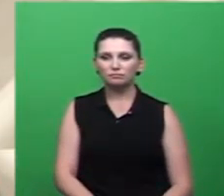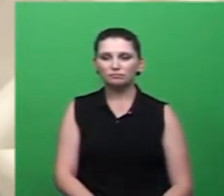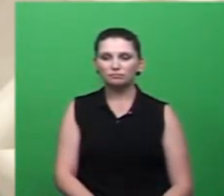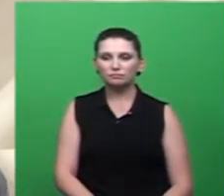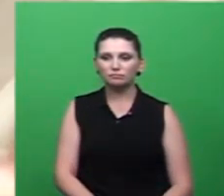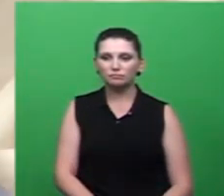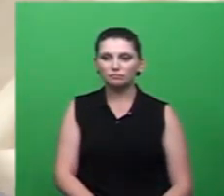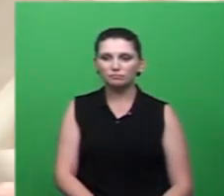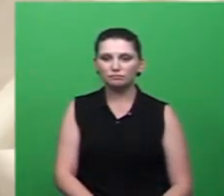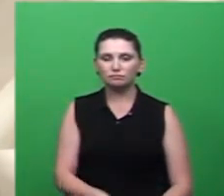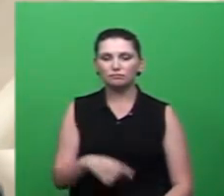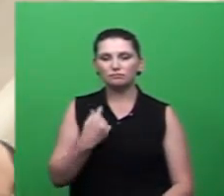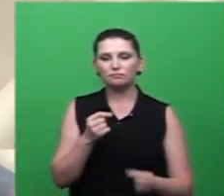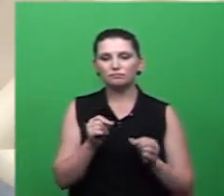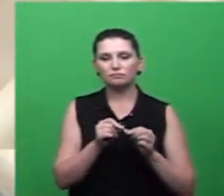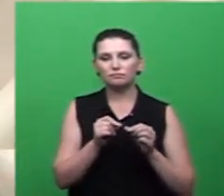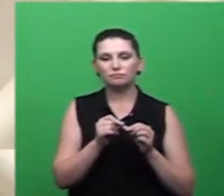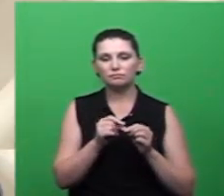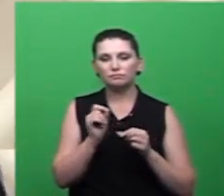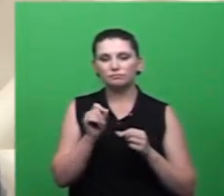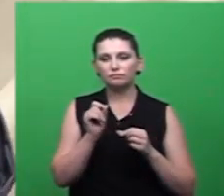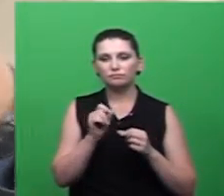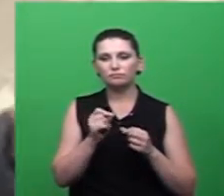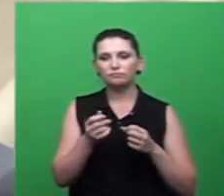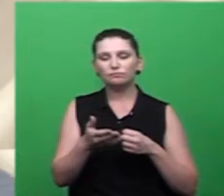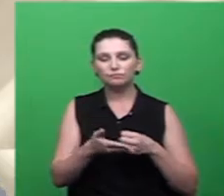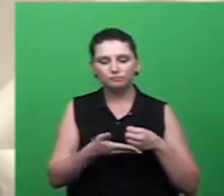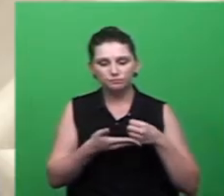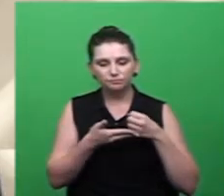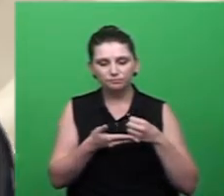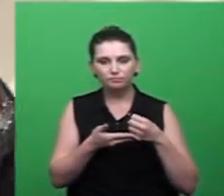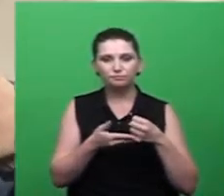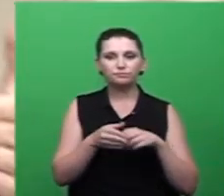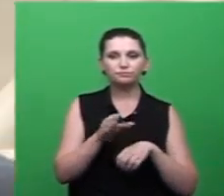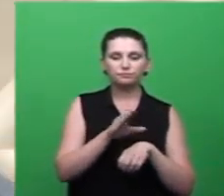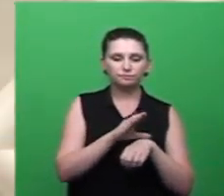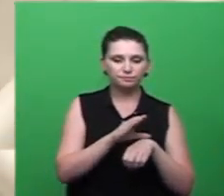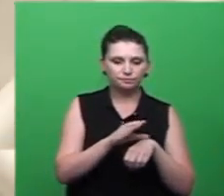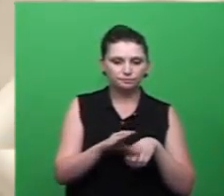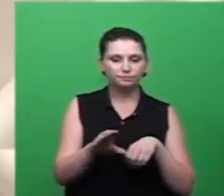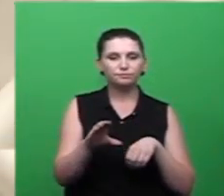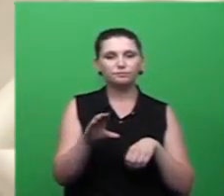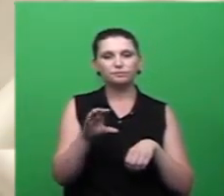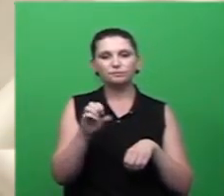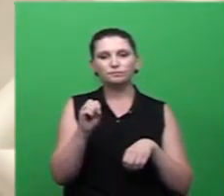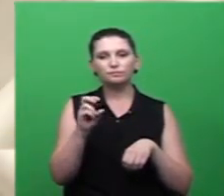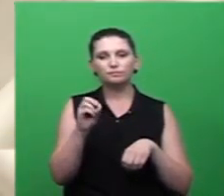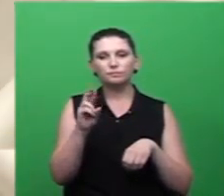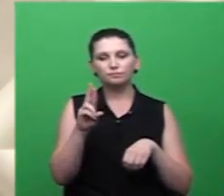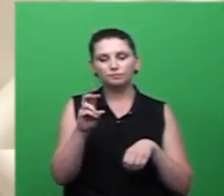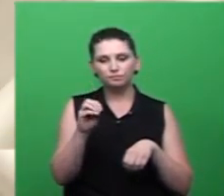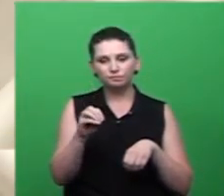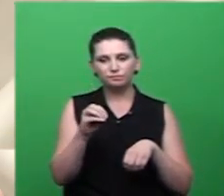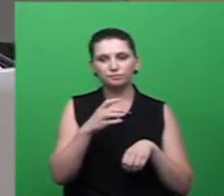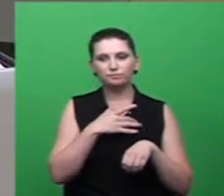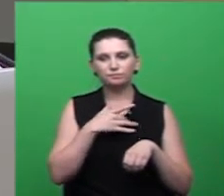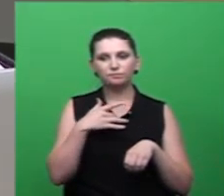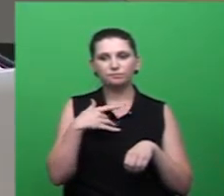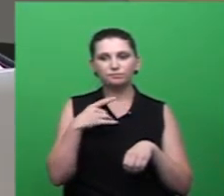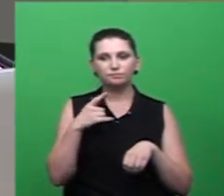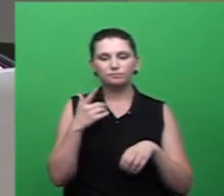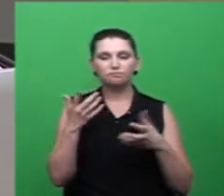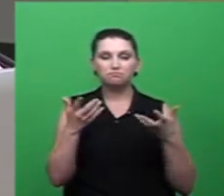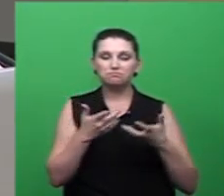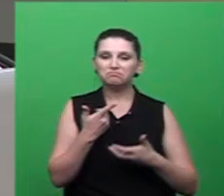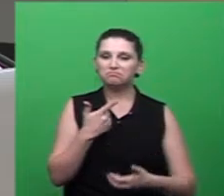gente faz é um suporte um suporte hídrico com capacitação de soro medicamentos no controle de temperatura mas não existe no